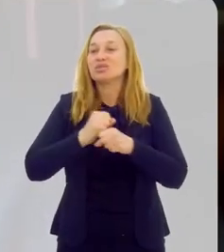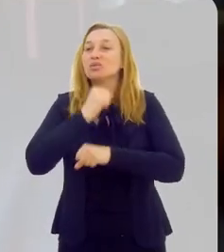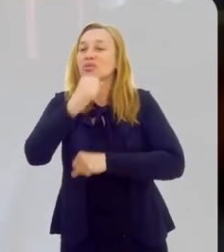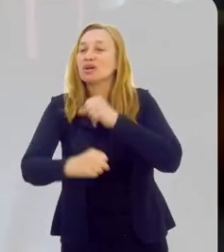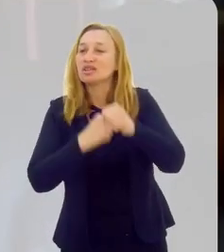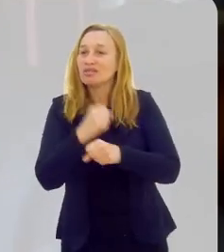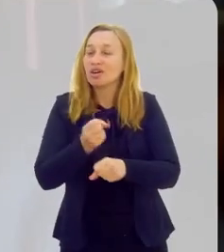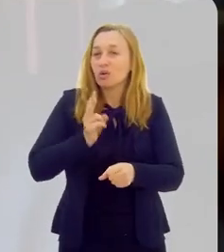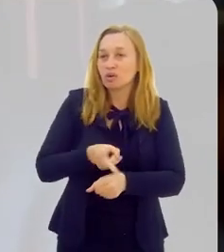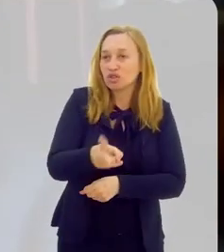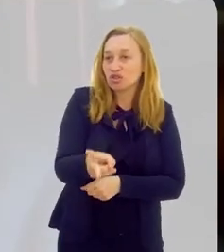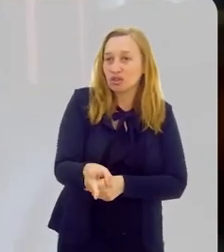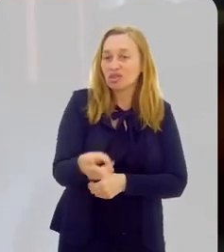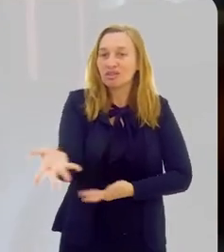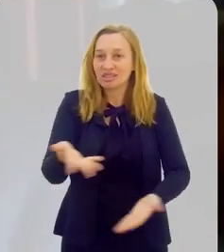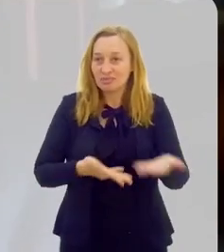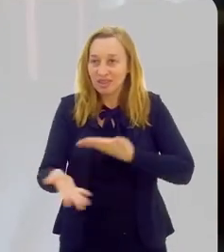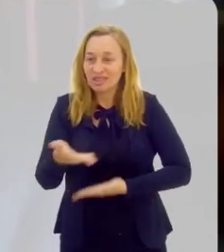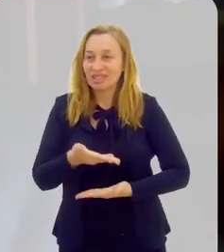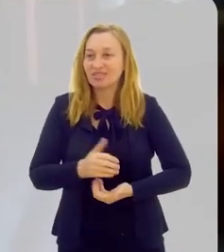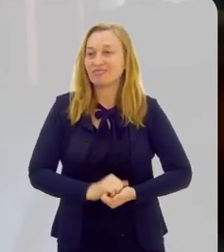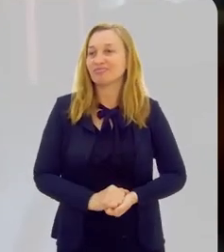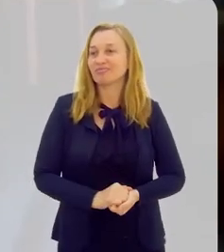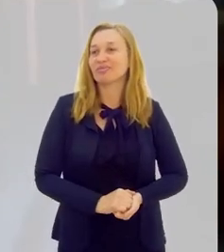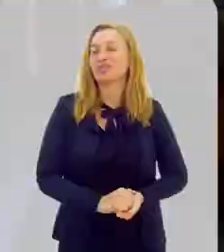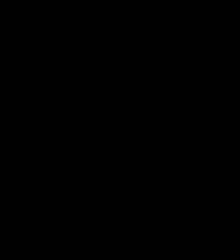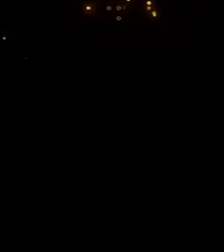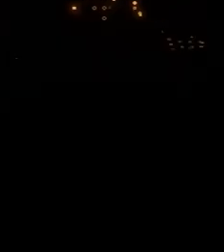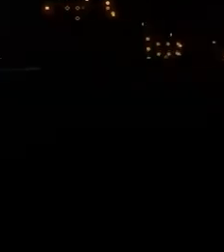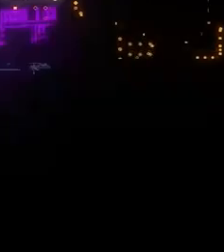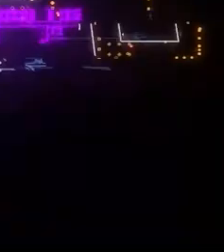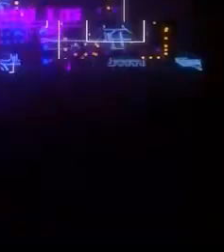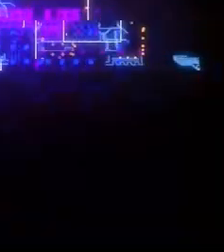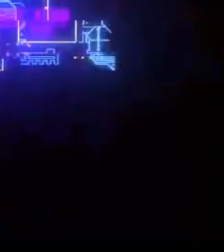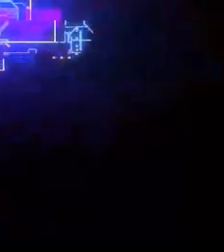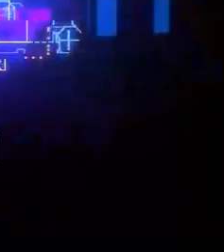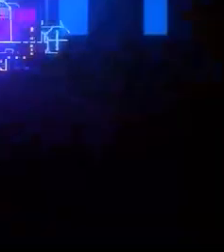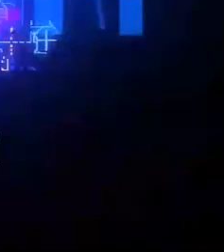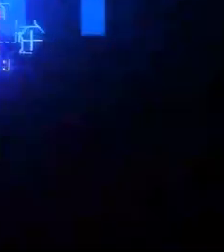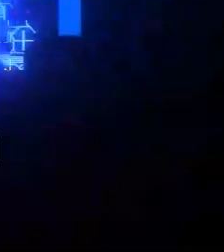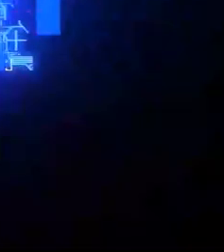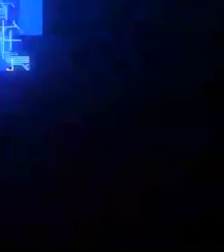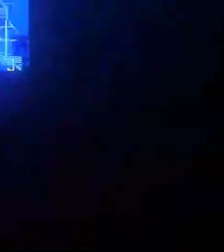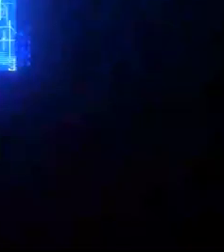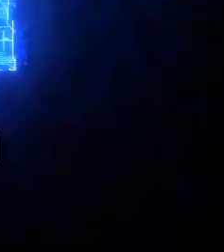próxima legislatura também continuar com essas parcerias. Transcrição Legendas Quintena